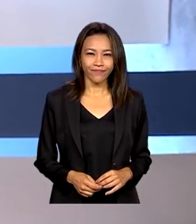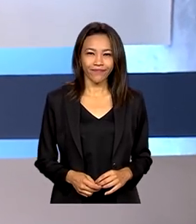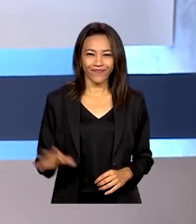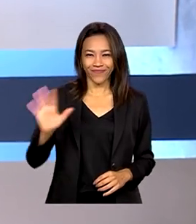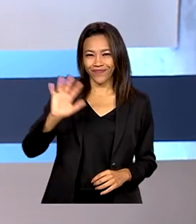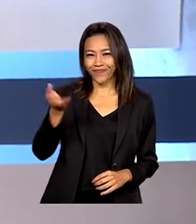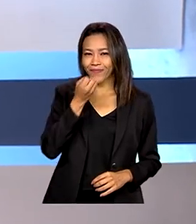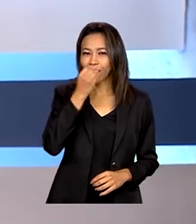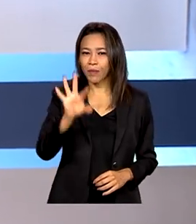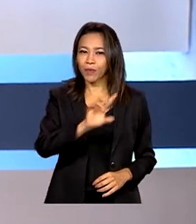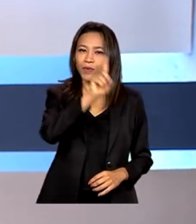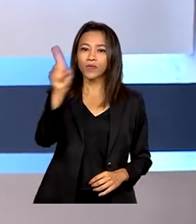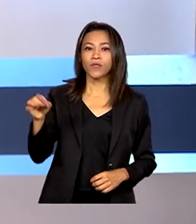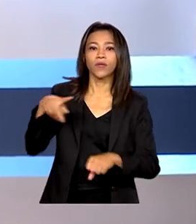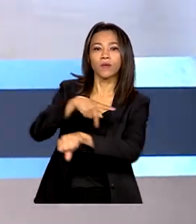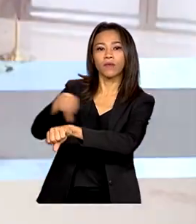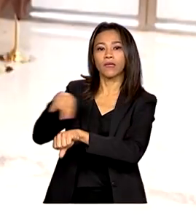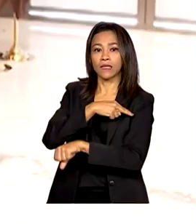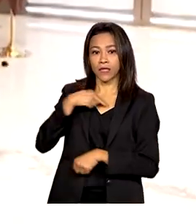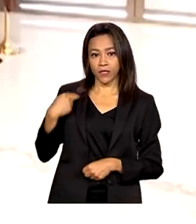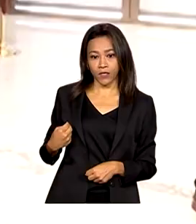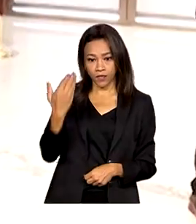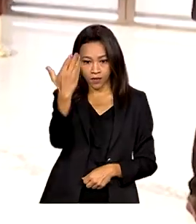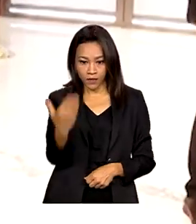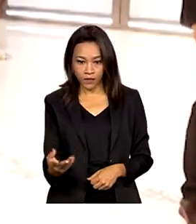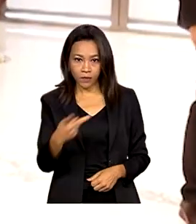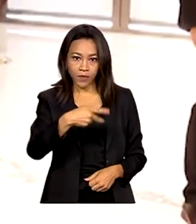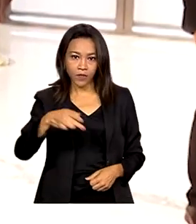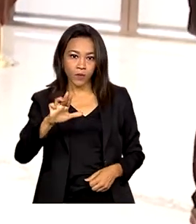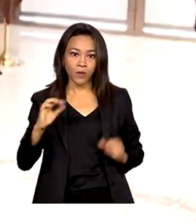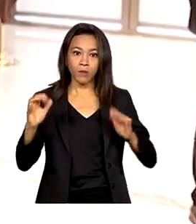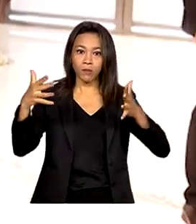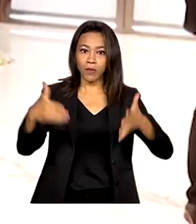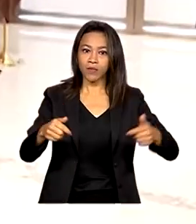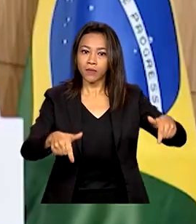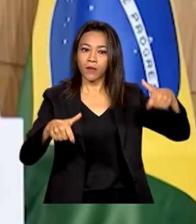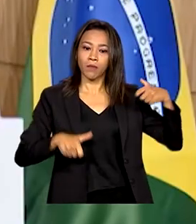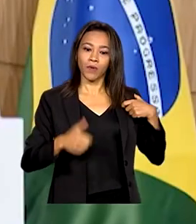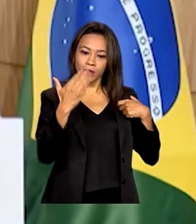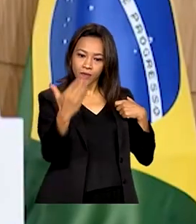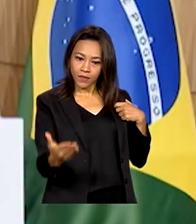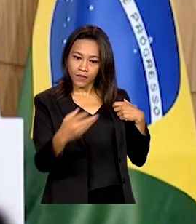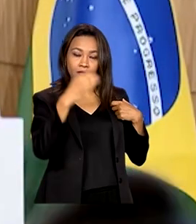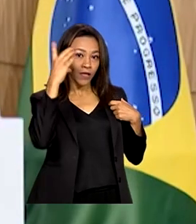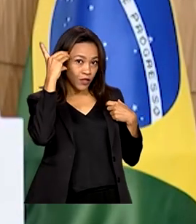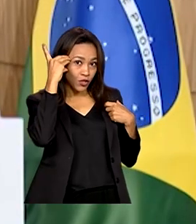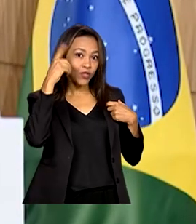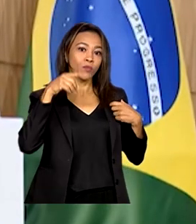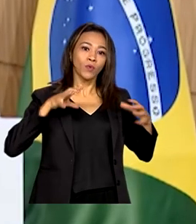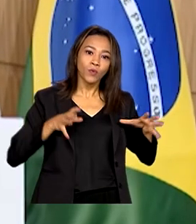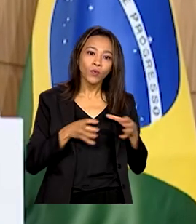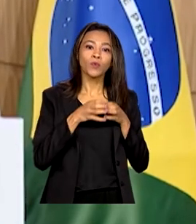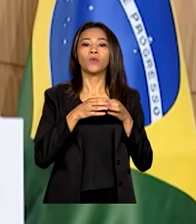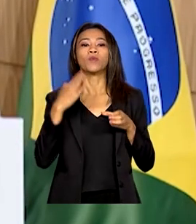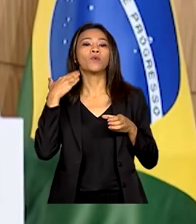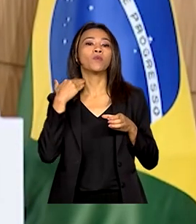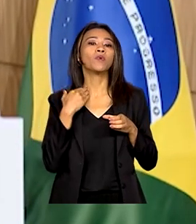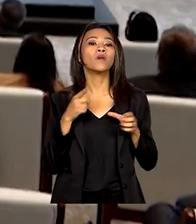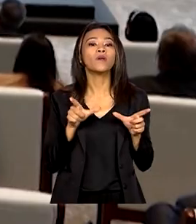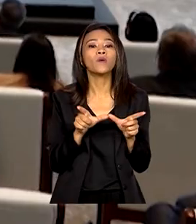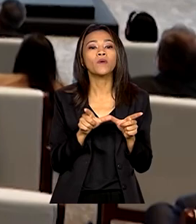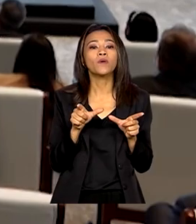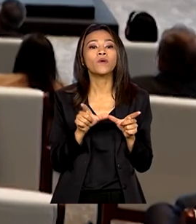Olá, bom dia. Na China, presidente Lula participa da posse de Dilma Rousseff no comando do novo Banco de